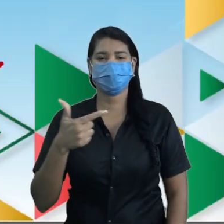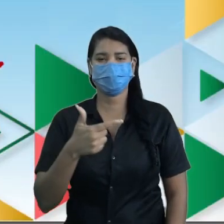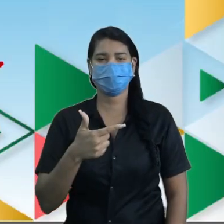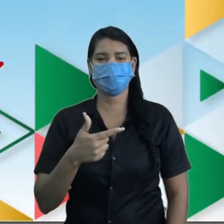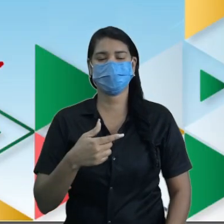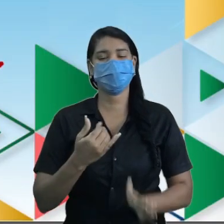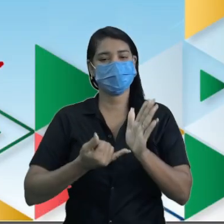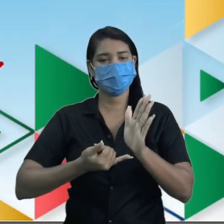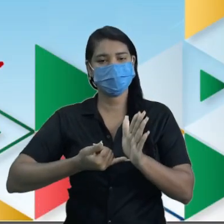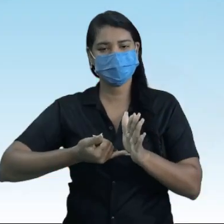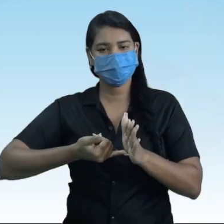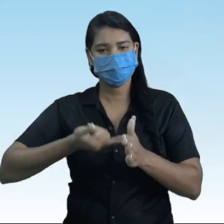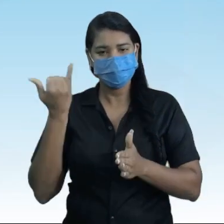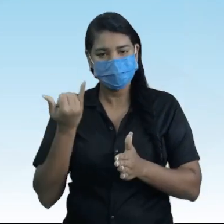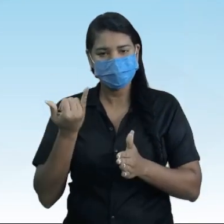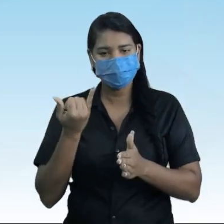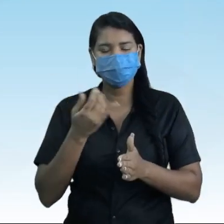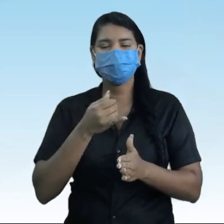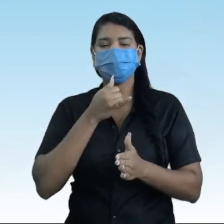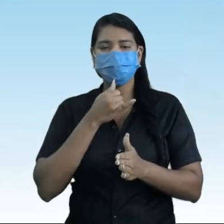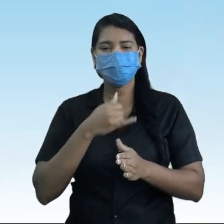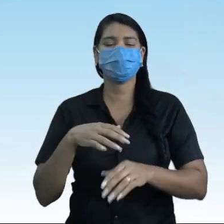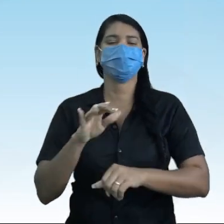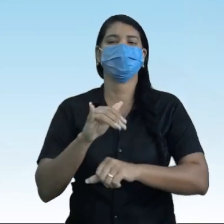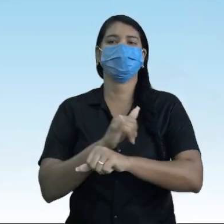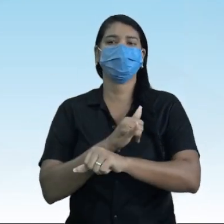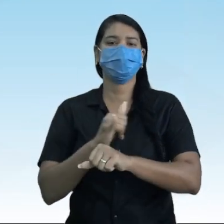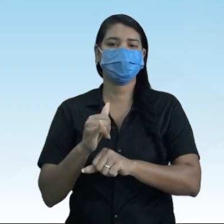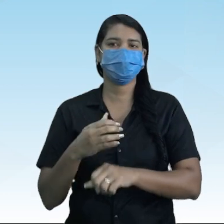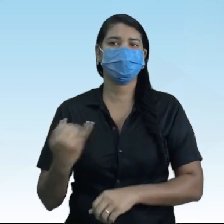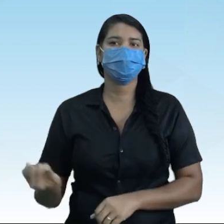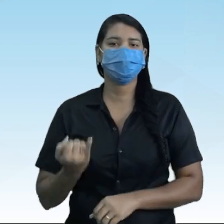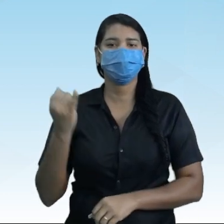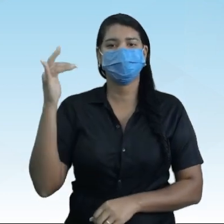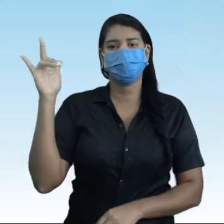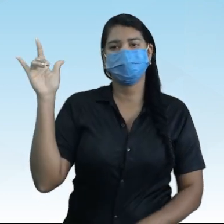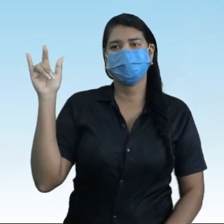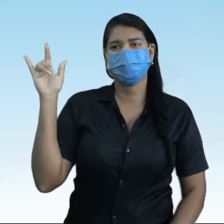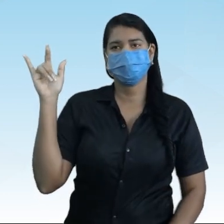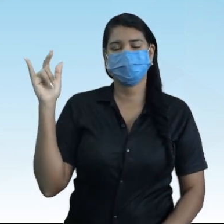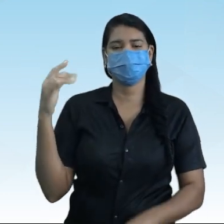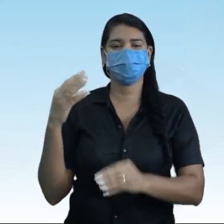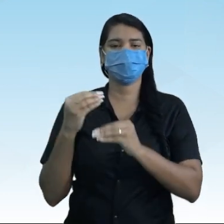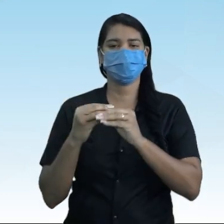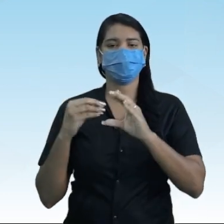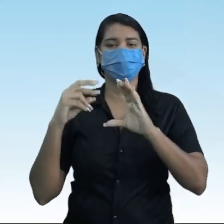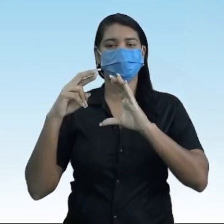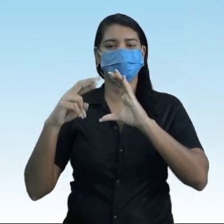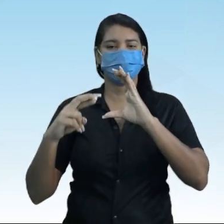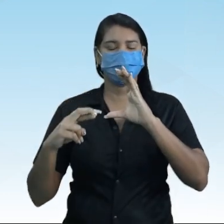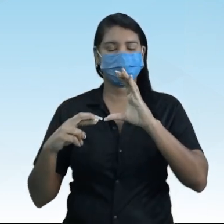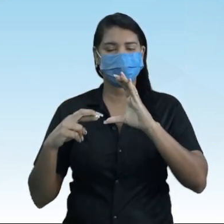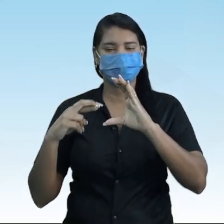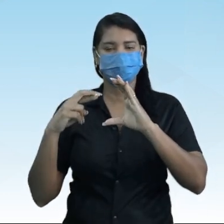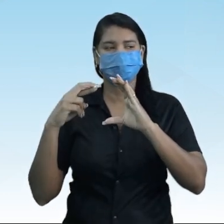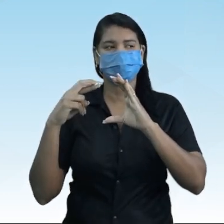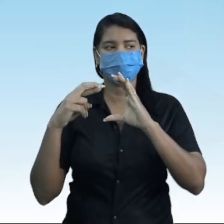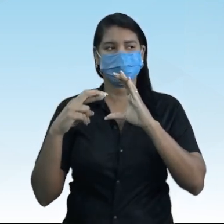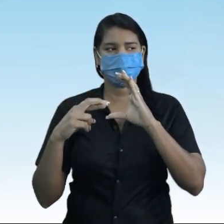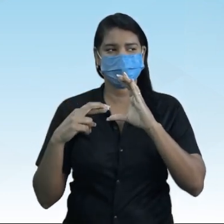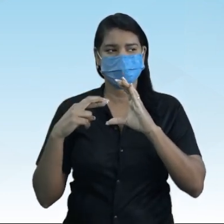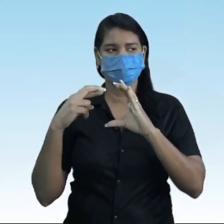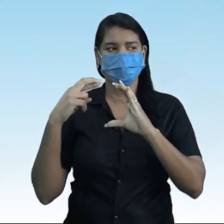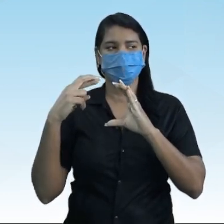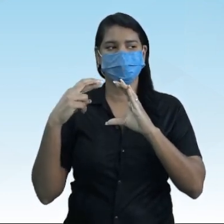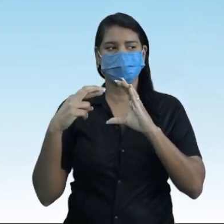inscrito no nosso canal, se inscreve aí no canal e também no Instagram, Robertão da Transmissão. Tudo